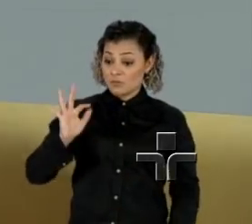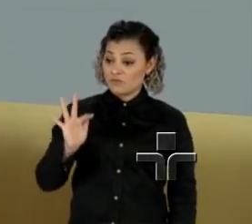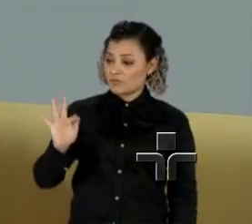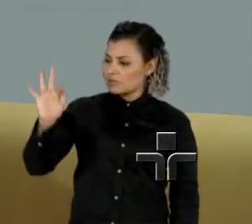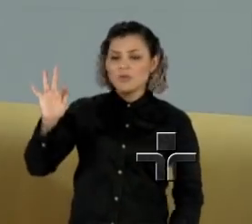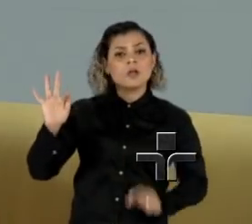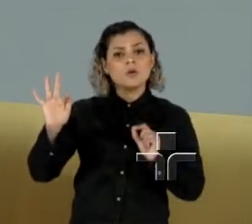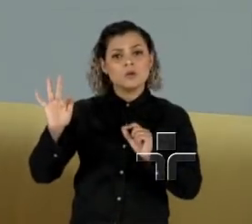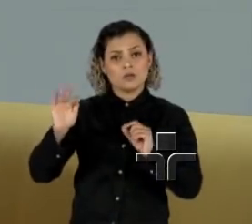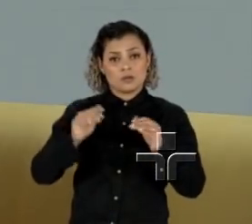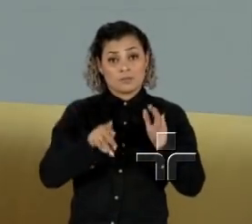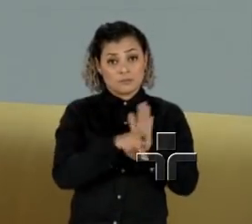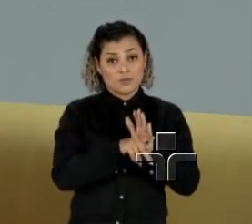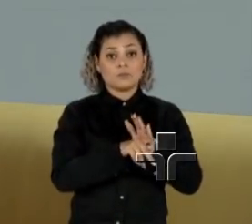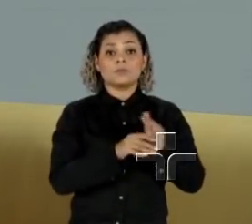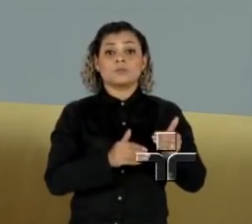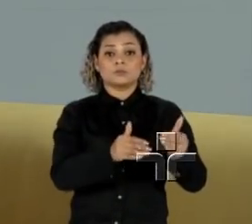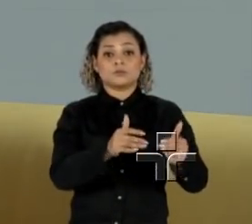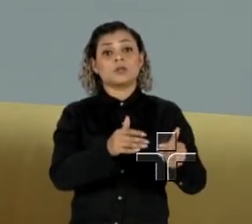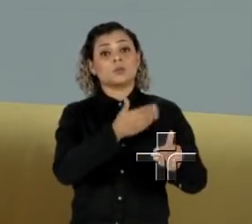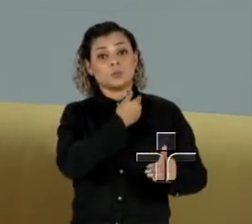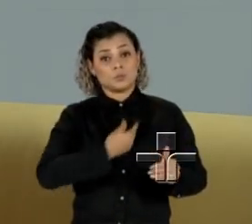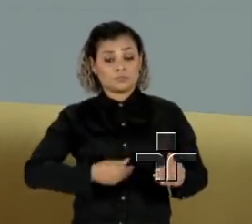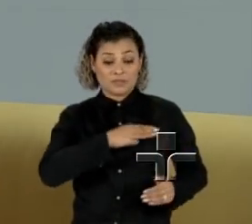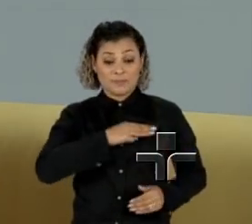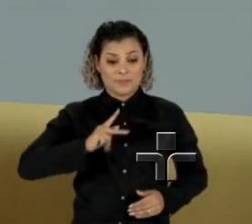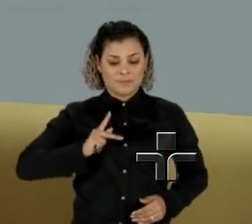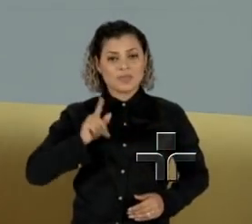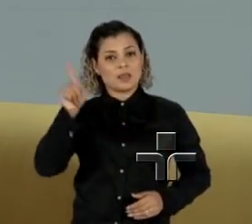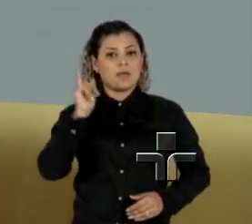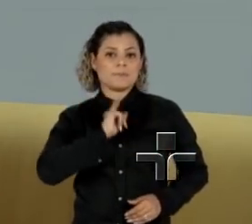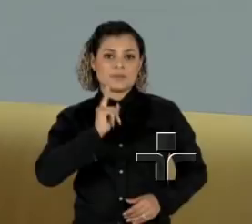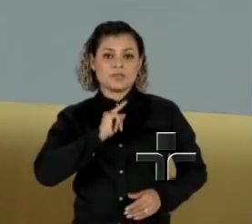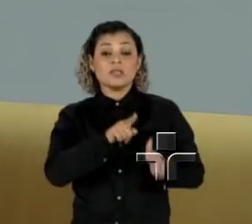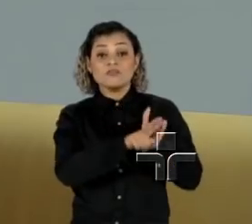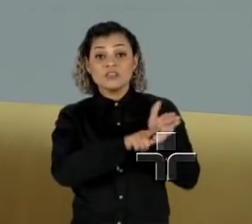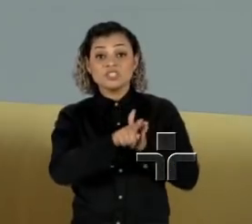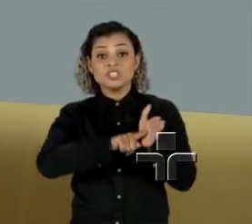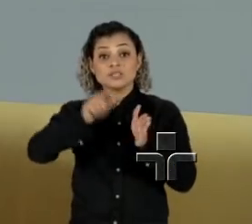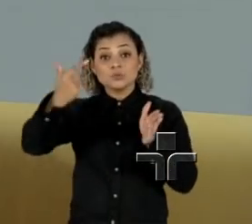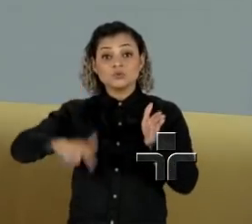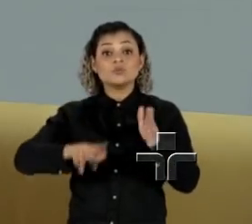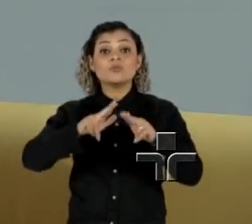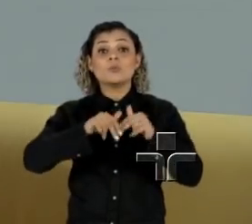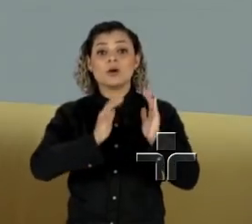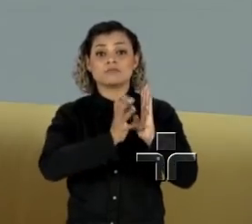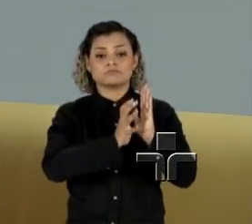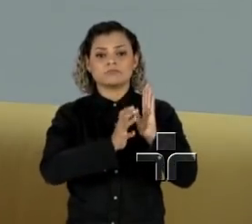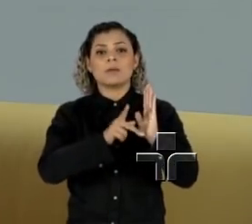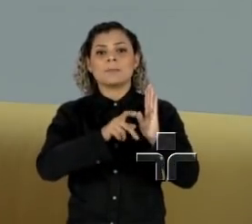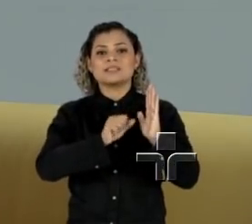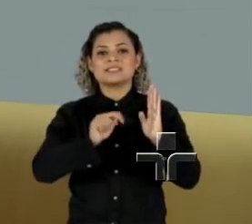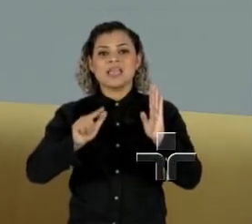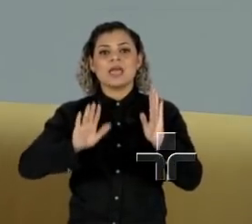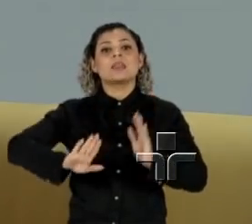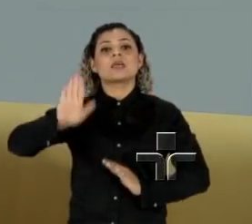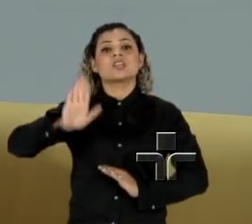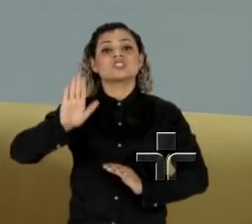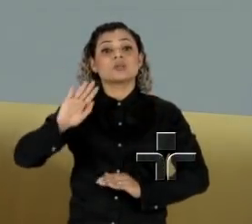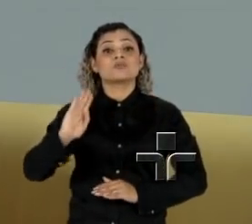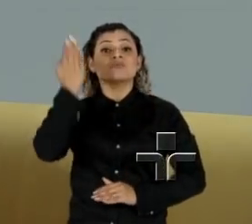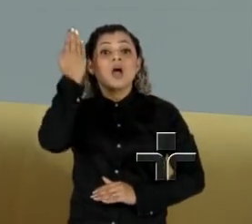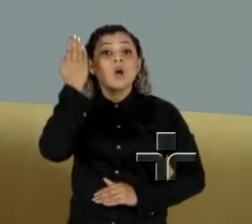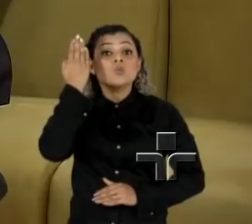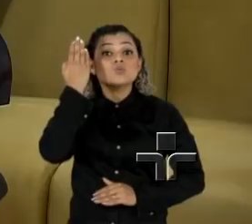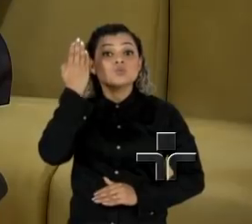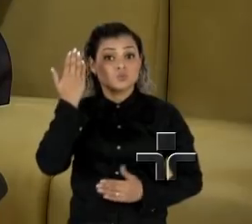sugeriu ao Ministério Público de Minas Gerais a abertura de uma nova investigação no caso das candidaturas laranjas do PSL